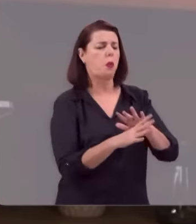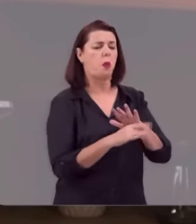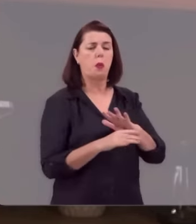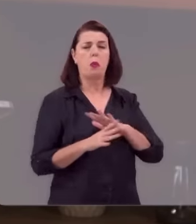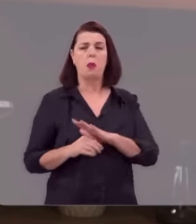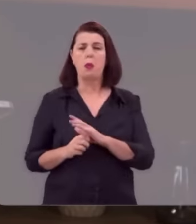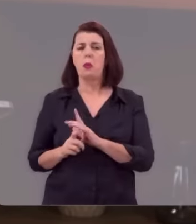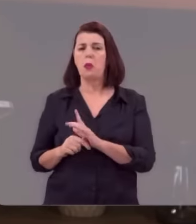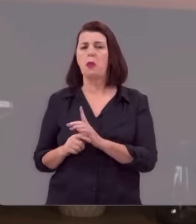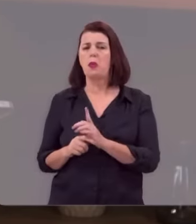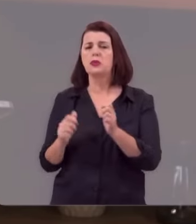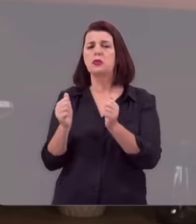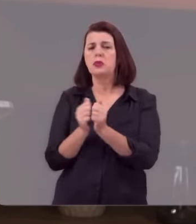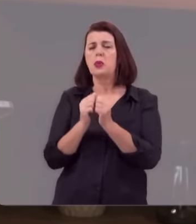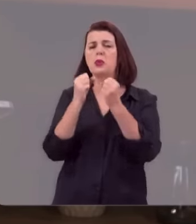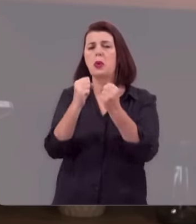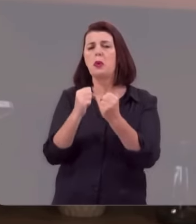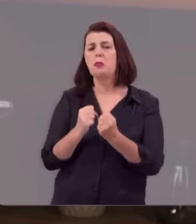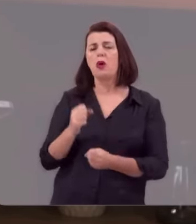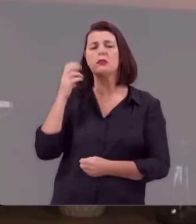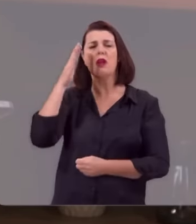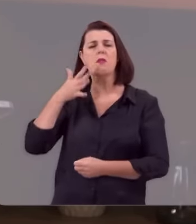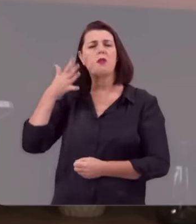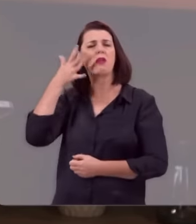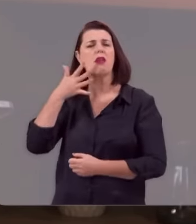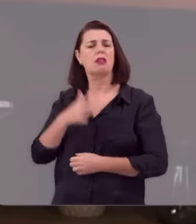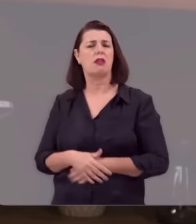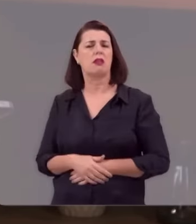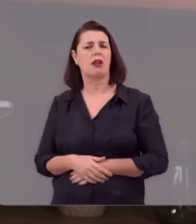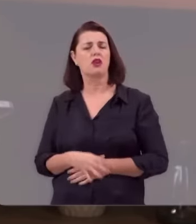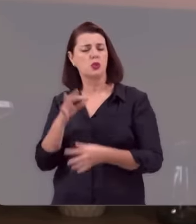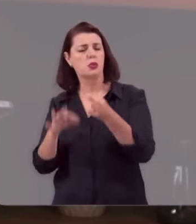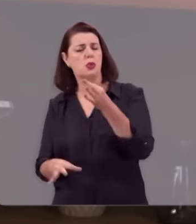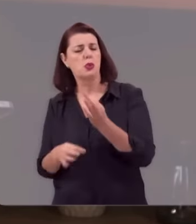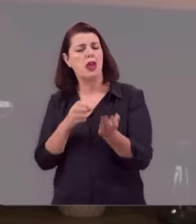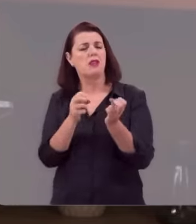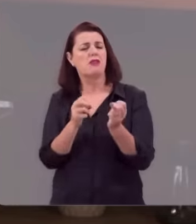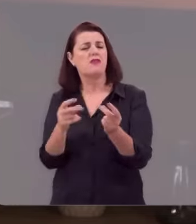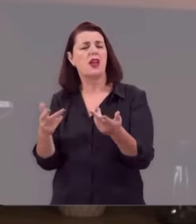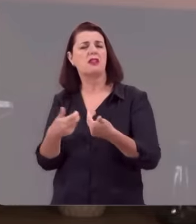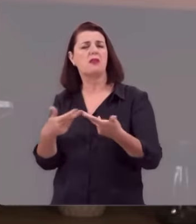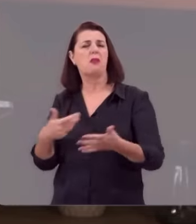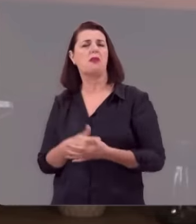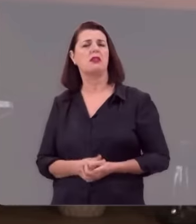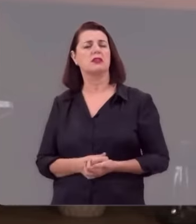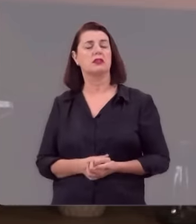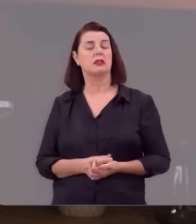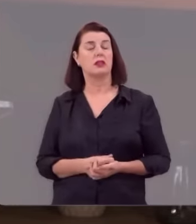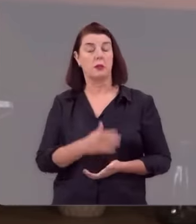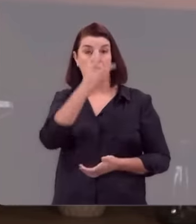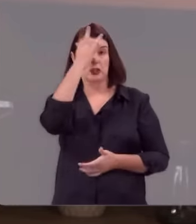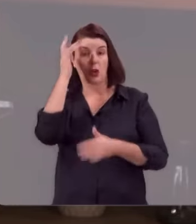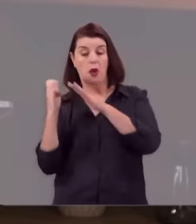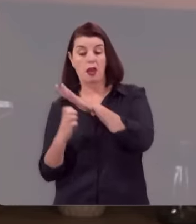corredores do poder, das cortes que vendem sentenças, dos empresários que entram